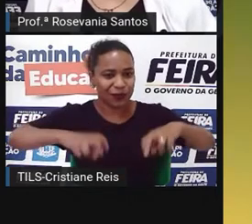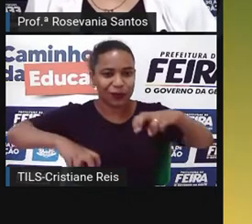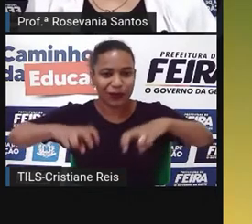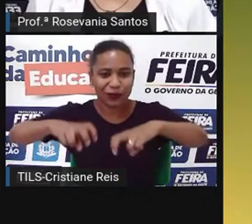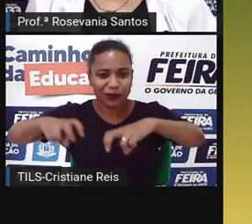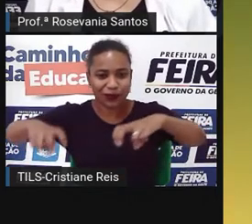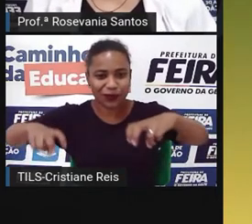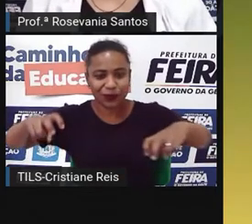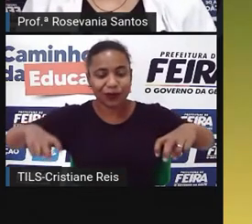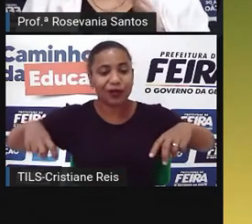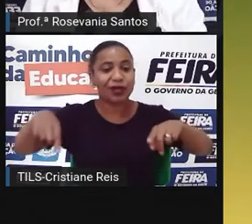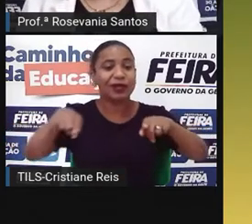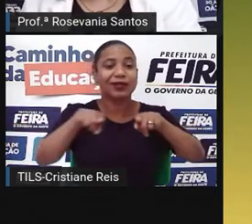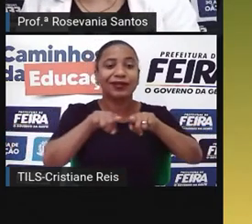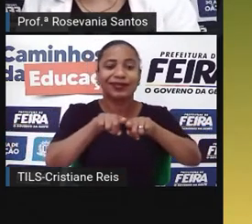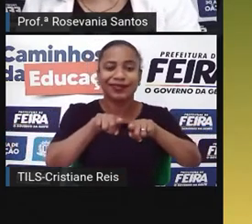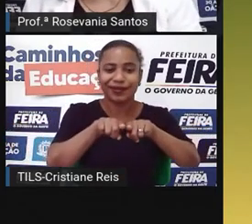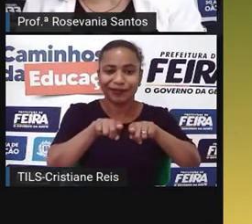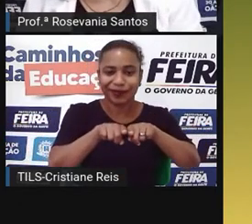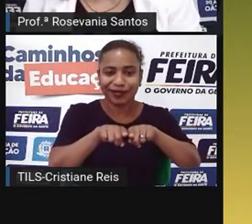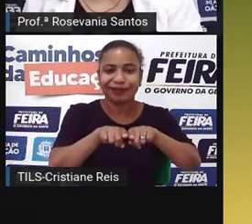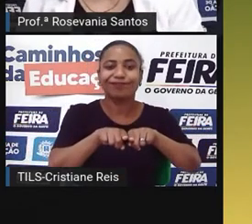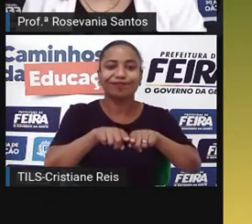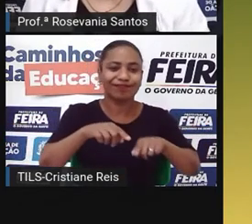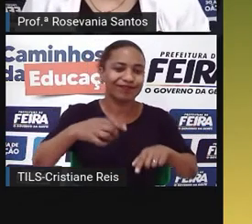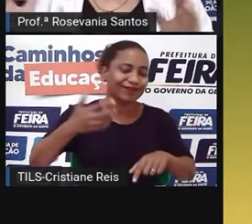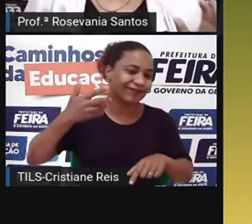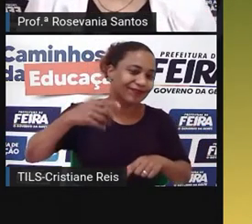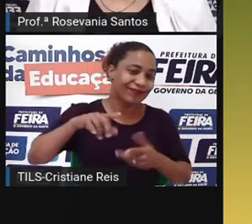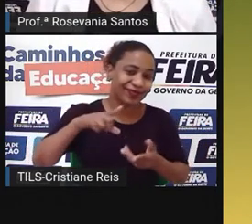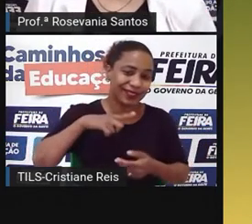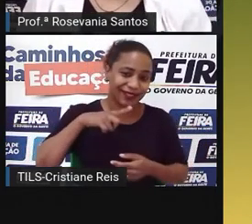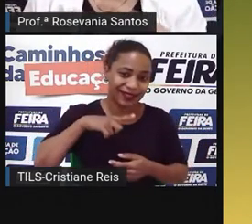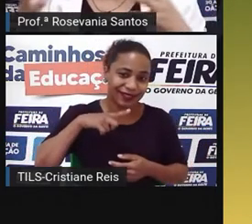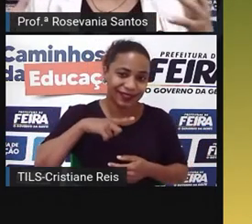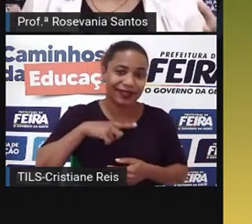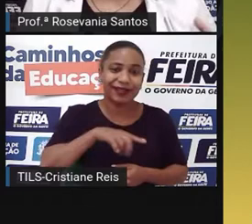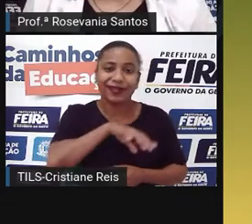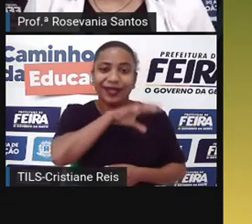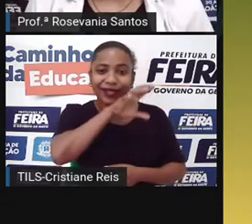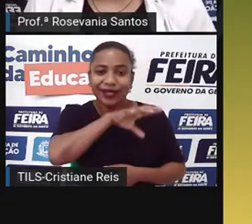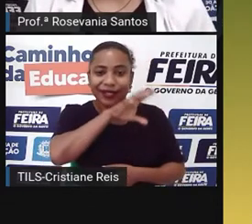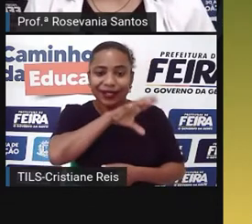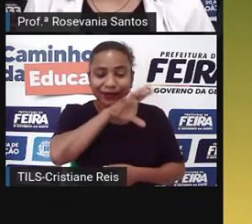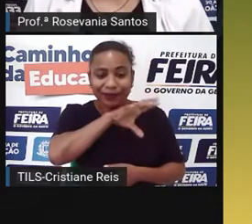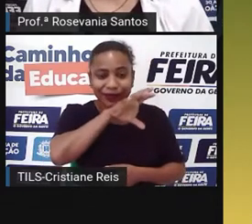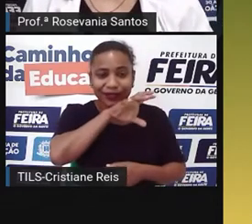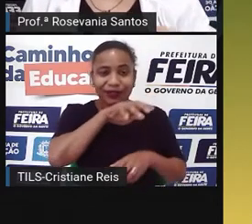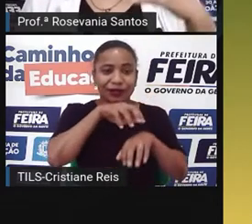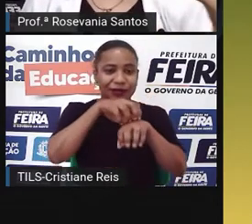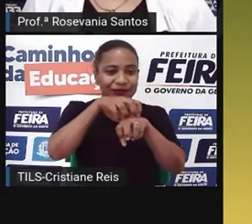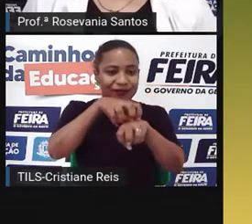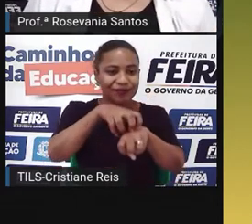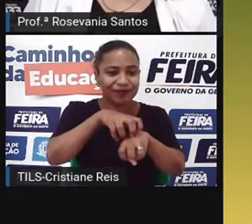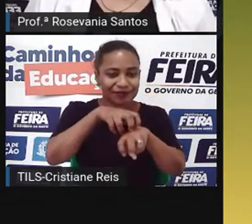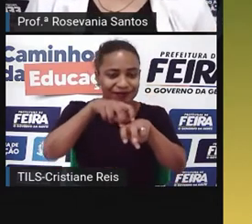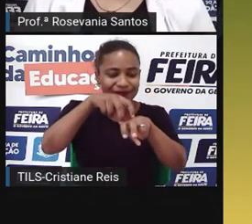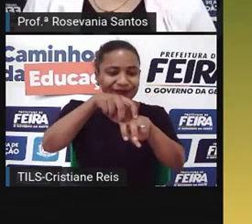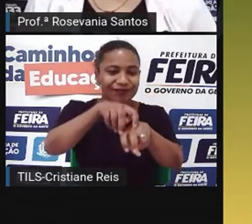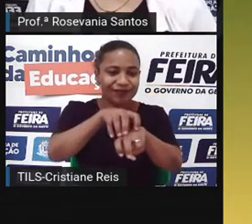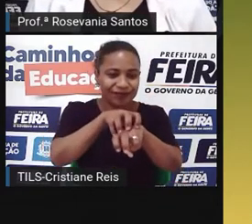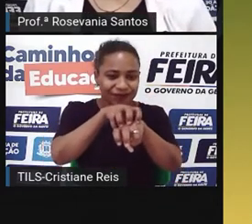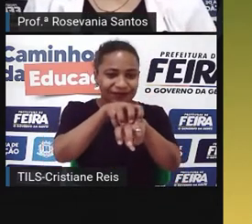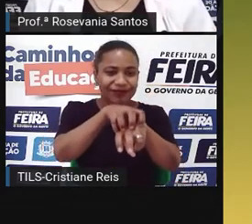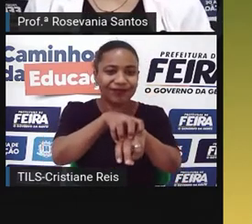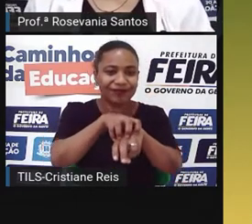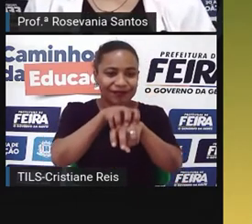transporte de uma região, né? Desses animais de uma região com poucas condições ali naquele momento, para uma outra. Só para